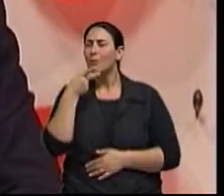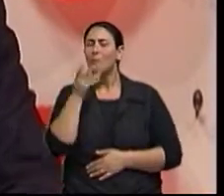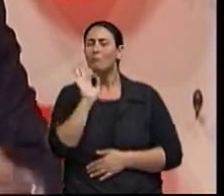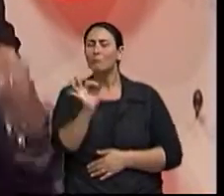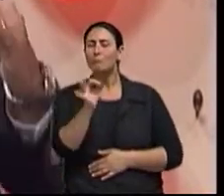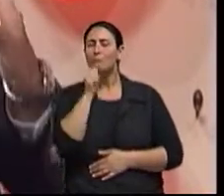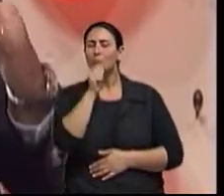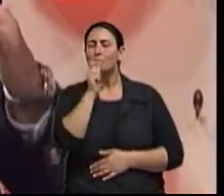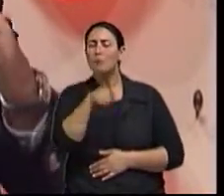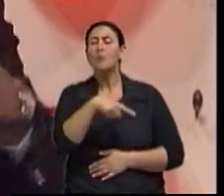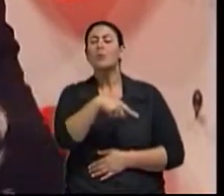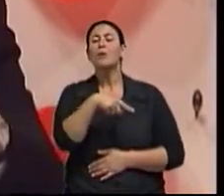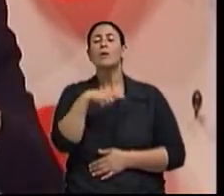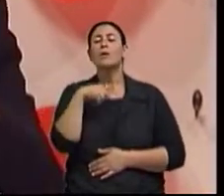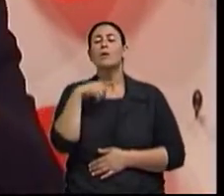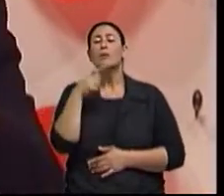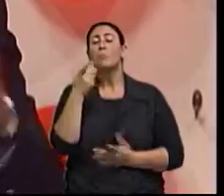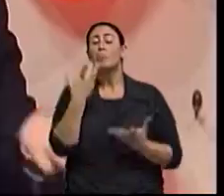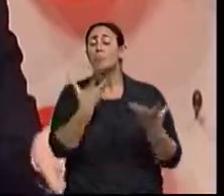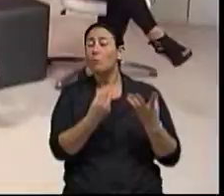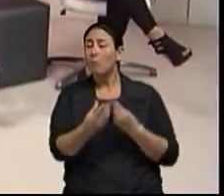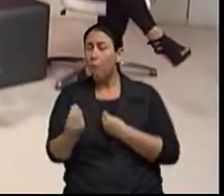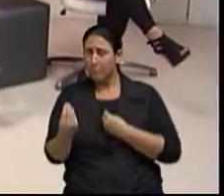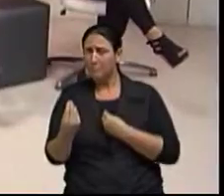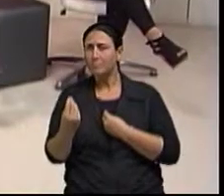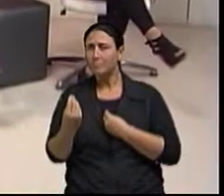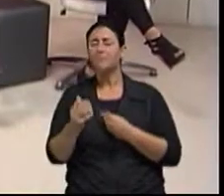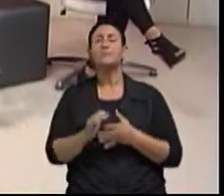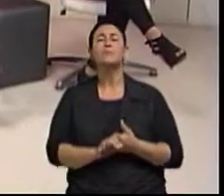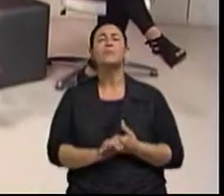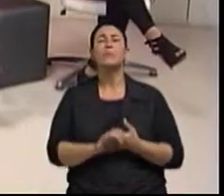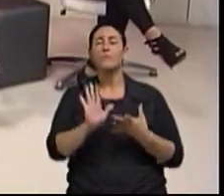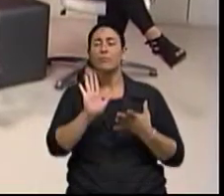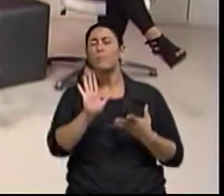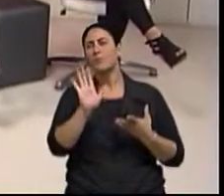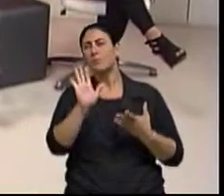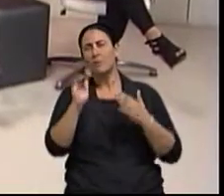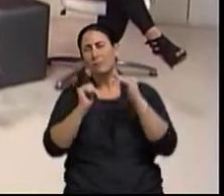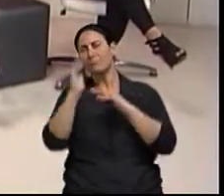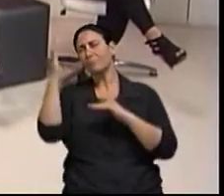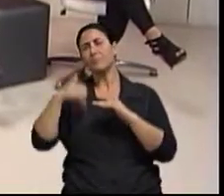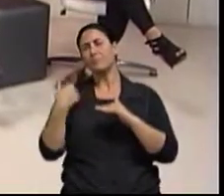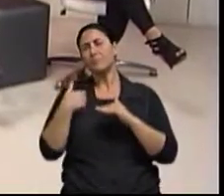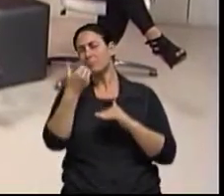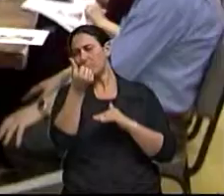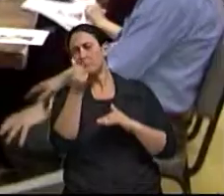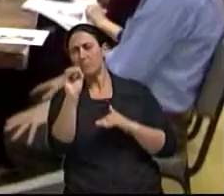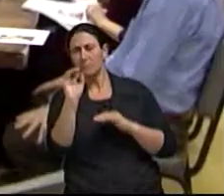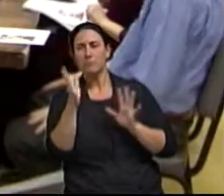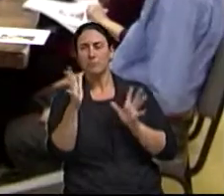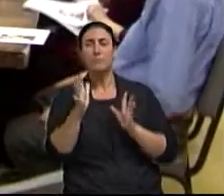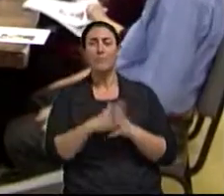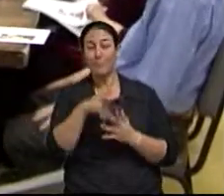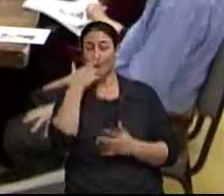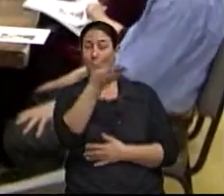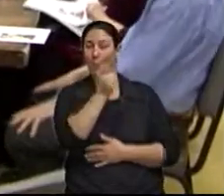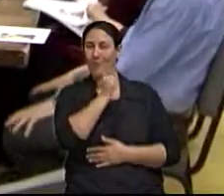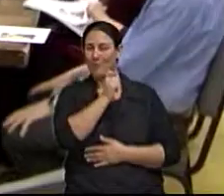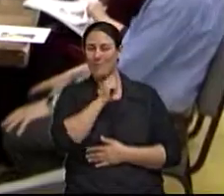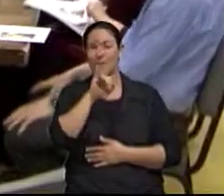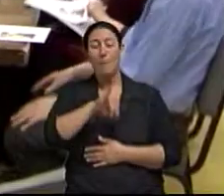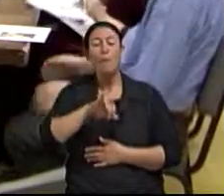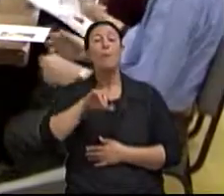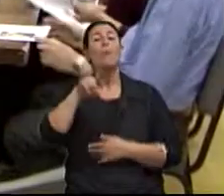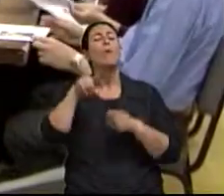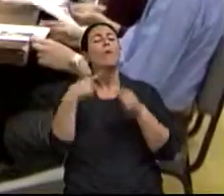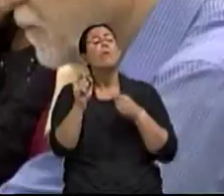têm uma idade limite do trabalhador, 60 anos, é como diz a Isabel, eles estão no máximo